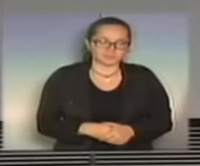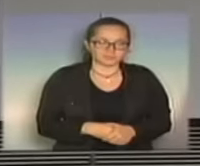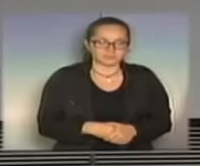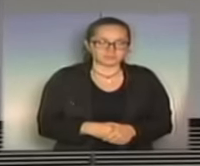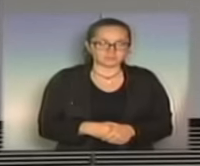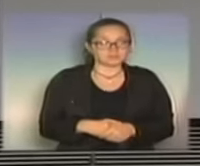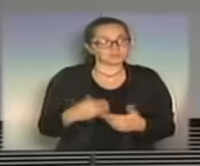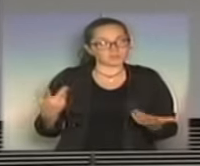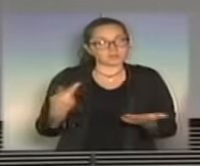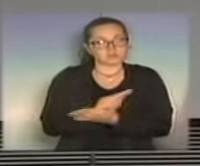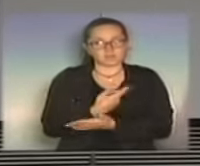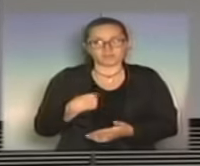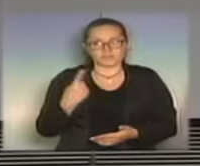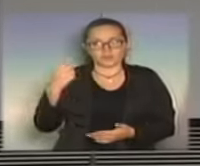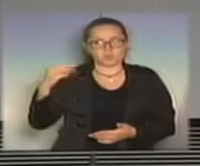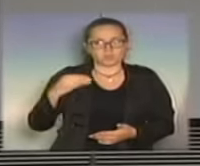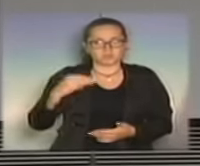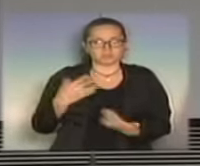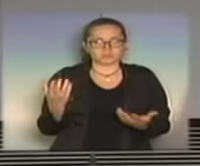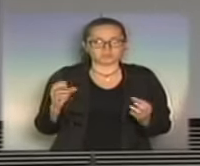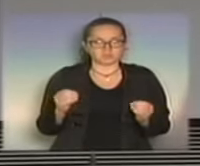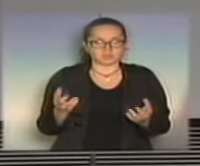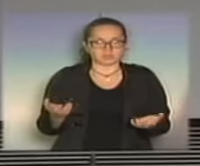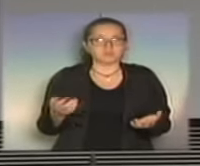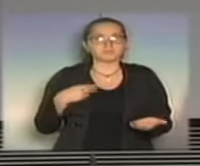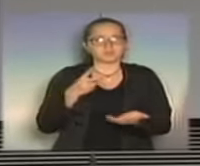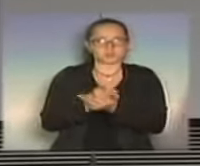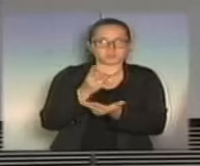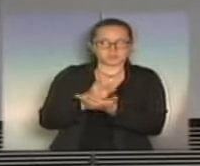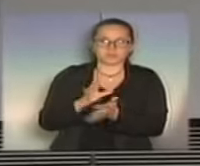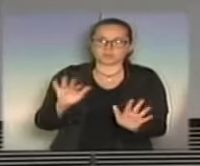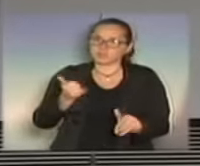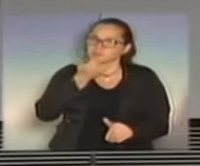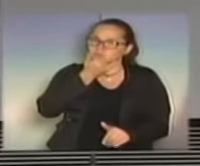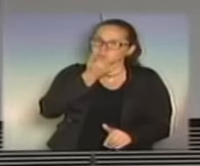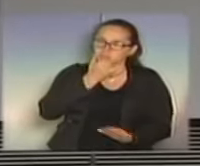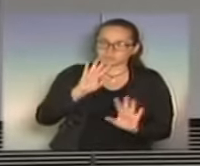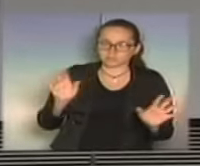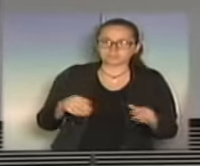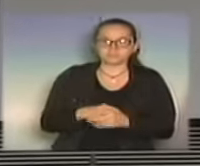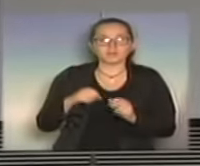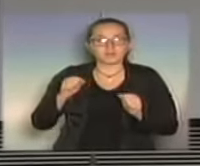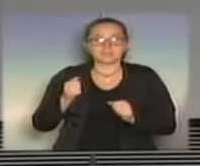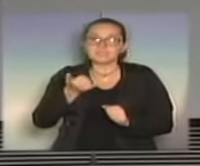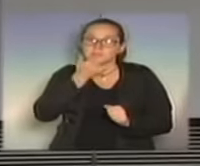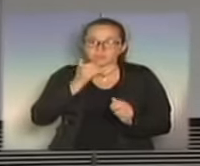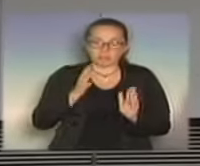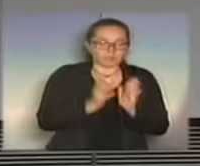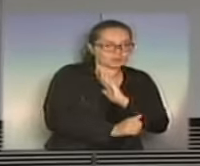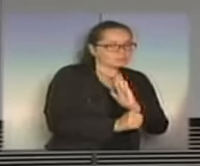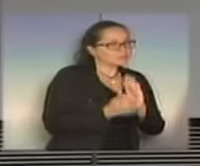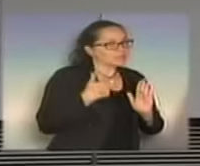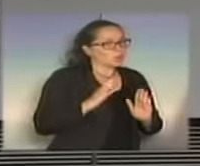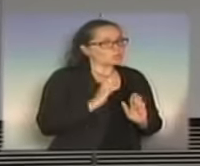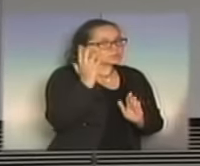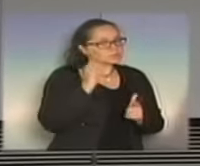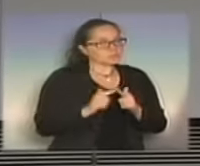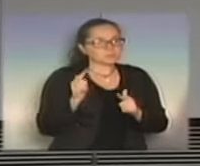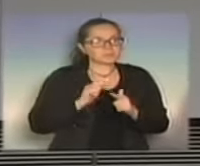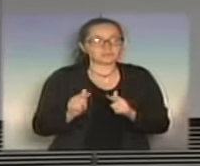Alguma coisa está errada, eu não falei nenhum minuto aqui, não é isso? Pode continuar. Obrigado deputado, estou sendo boicotado, alguma coisa está acontecendo.